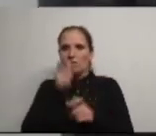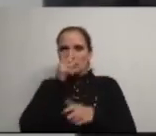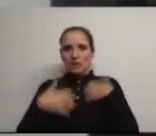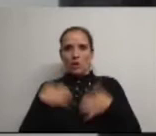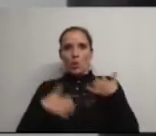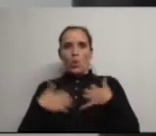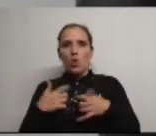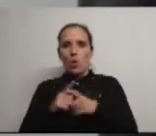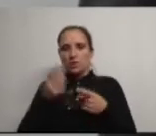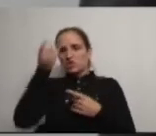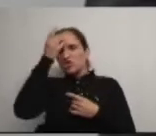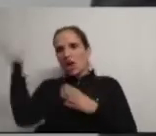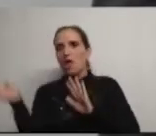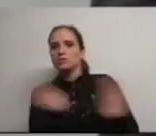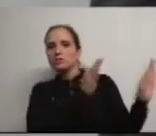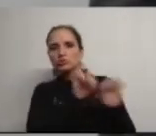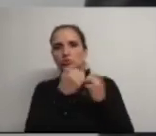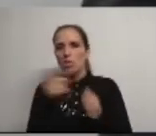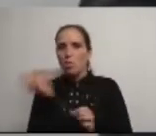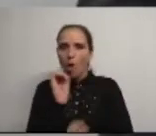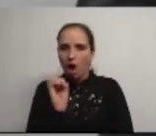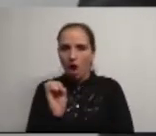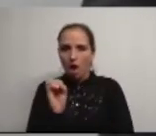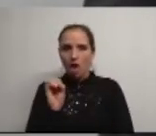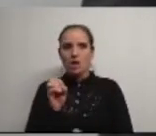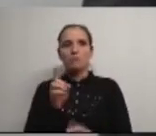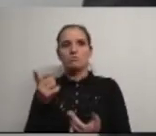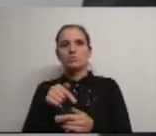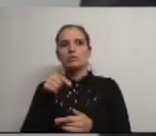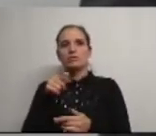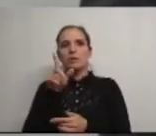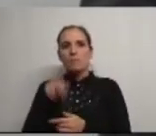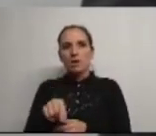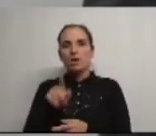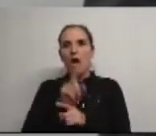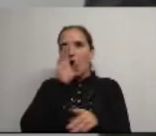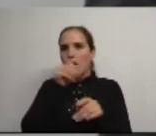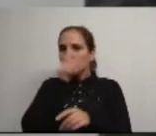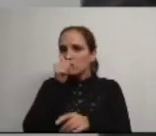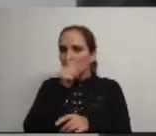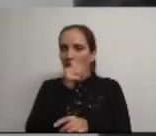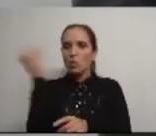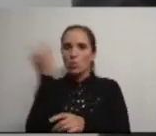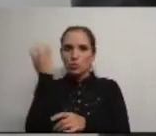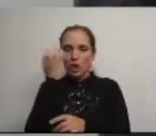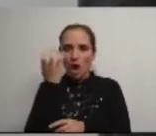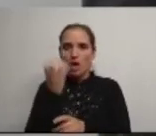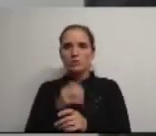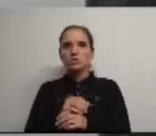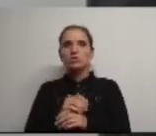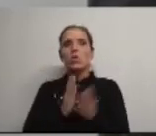considerarem inúteis e esquecidos pela sociedade. No concerno às atividades culturais e de lazer,